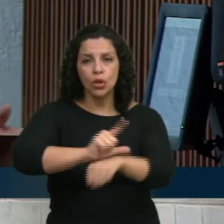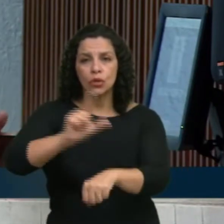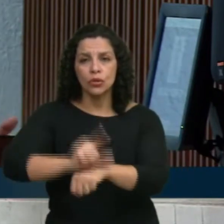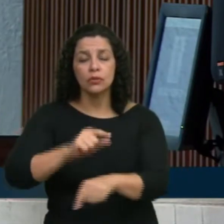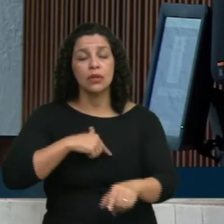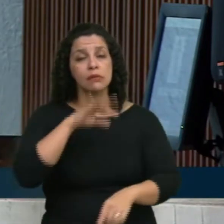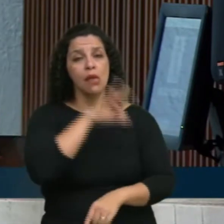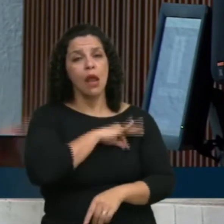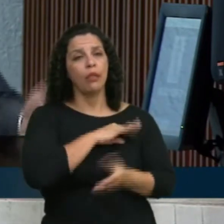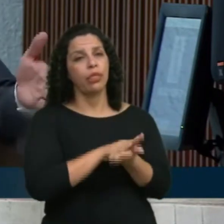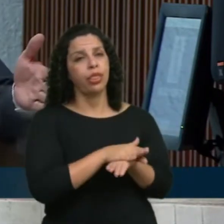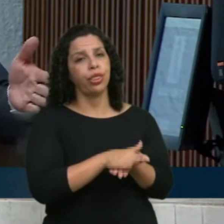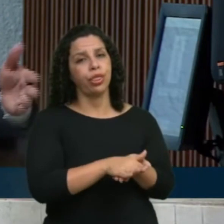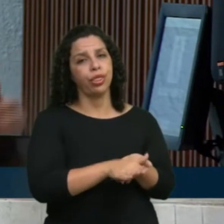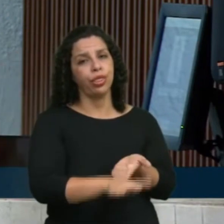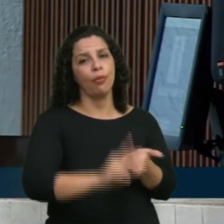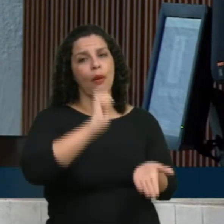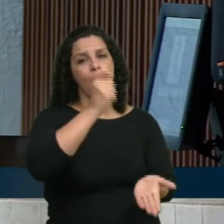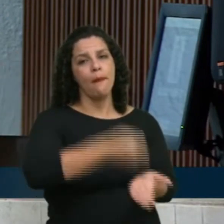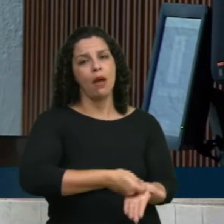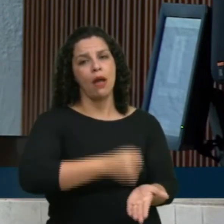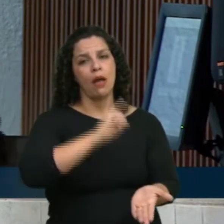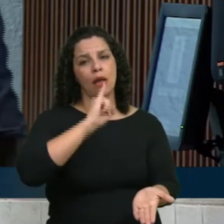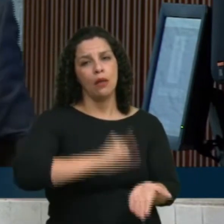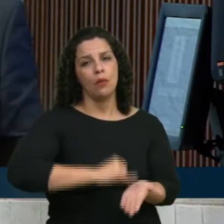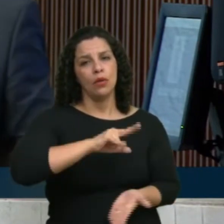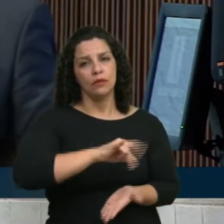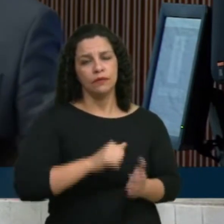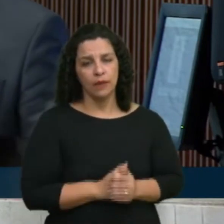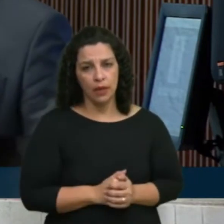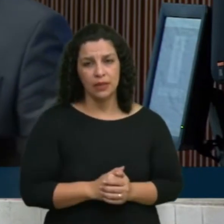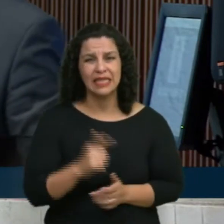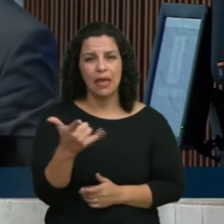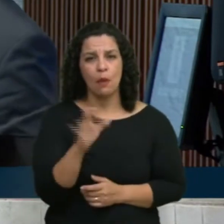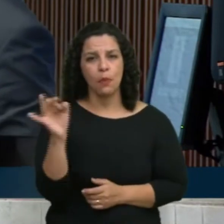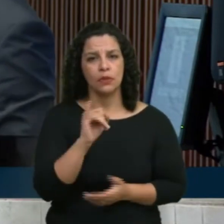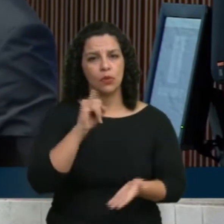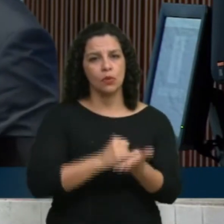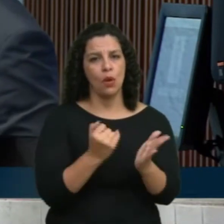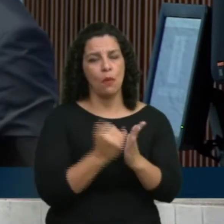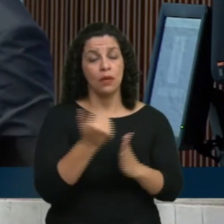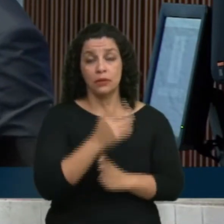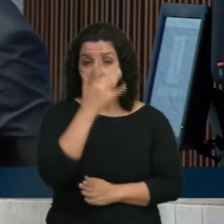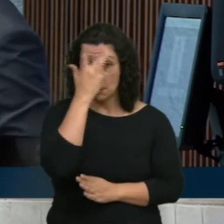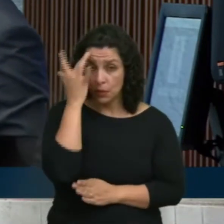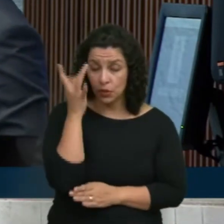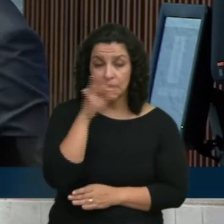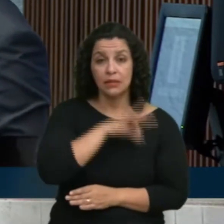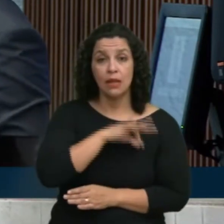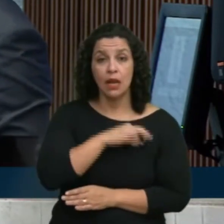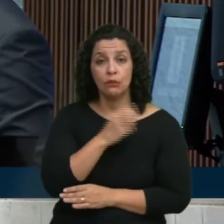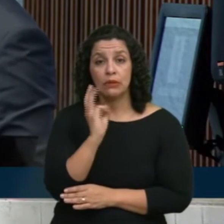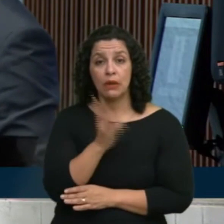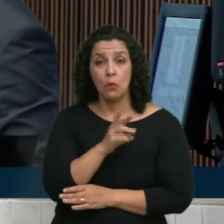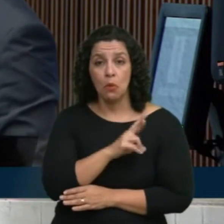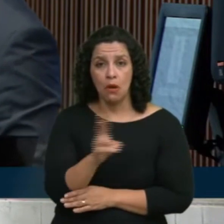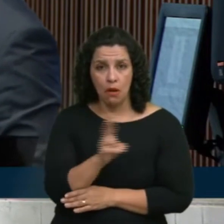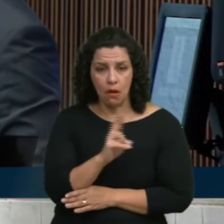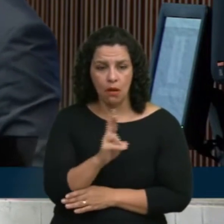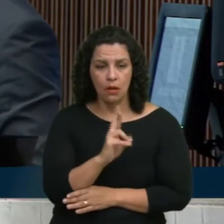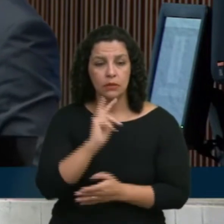toda a sua renda vai ser tributada 100%. Uma pessoa que ganha 3 mil reais